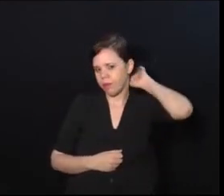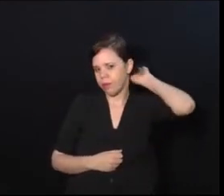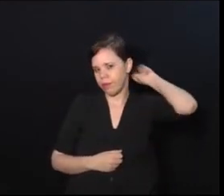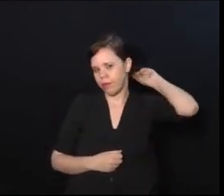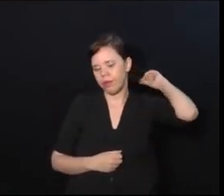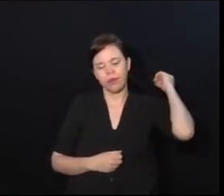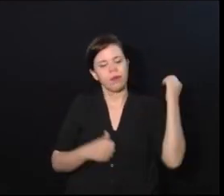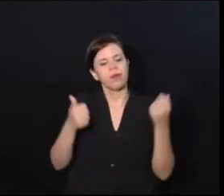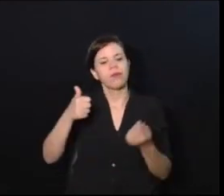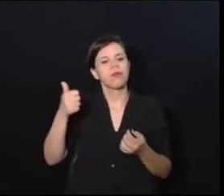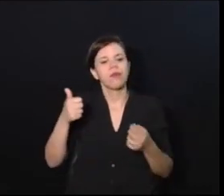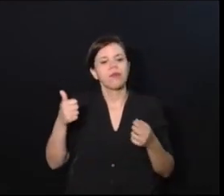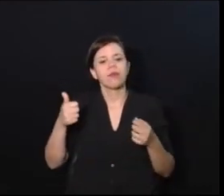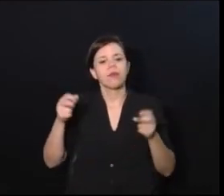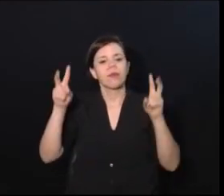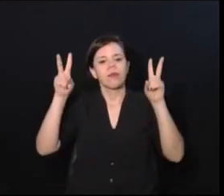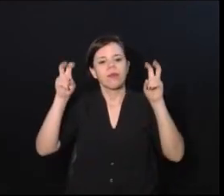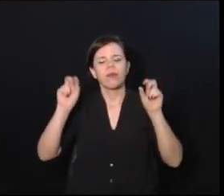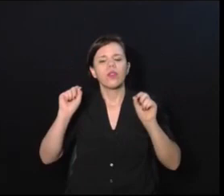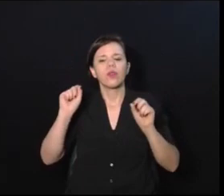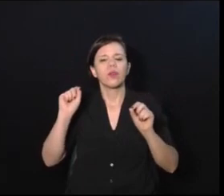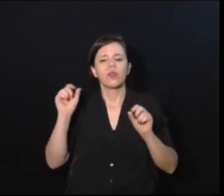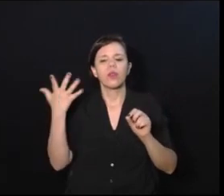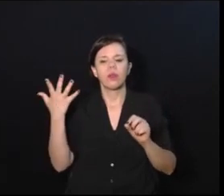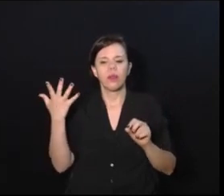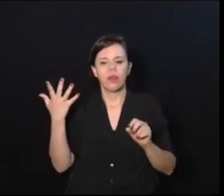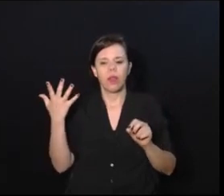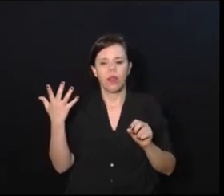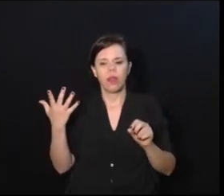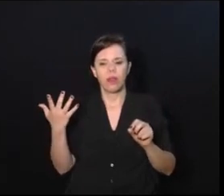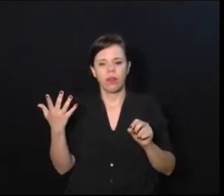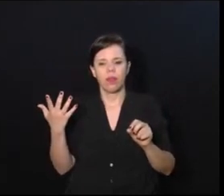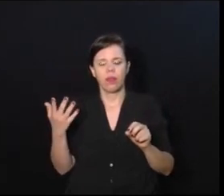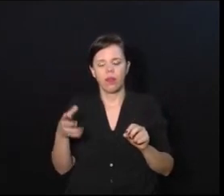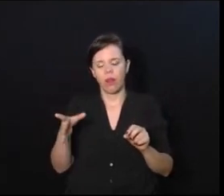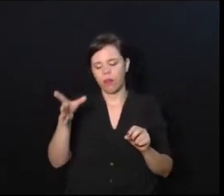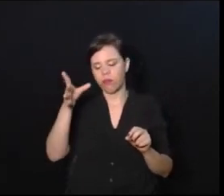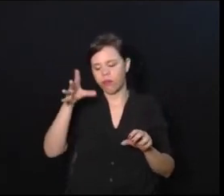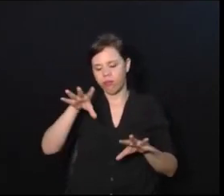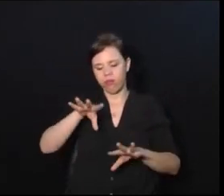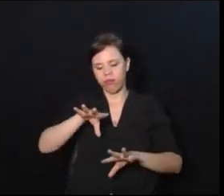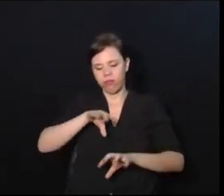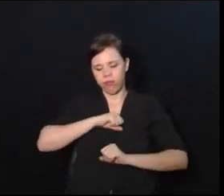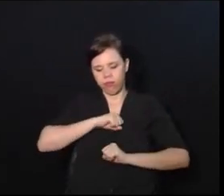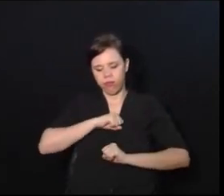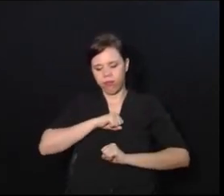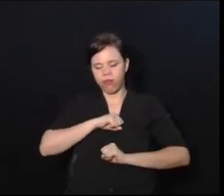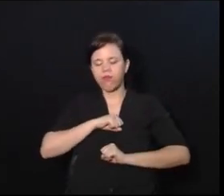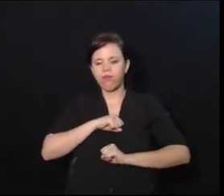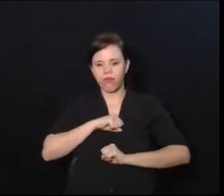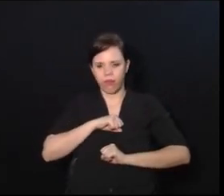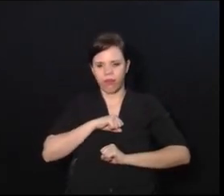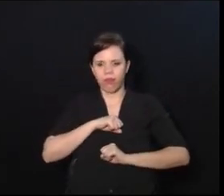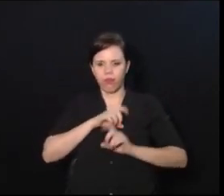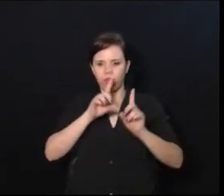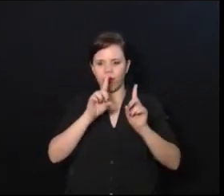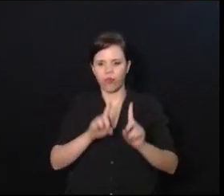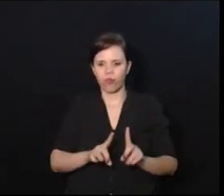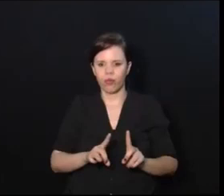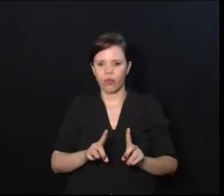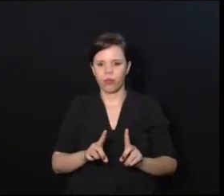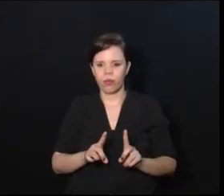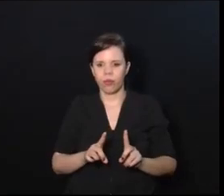a primeira coisa que acontece quando uma pessoa adquire uma deficiência ou nasce com, é